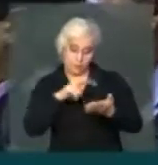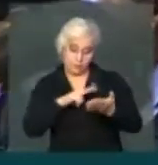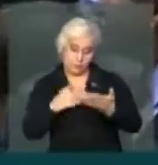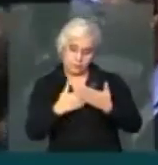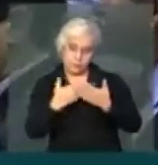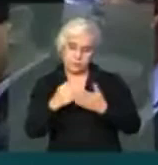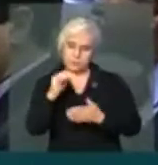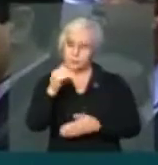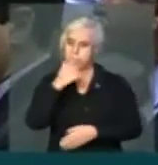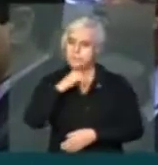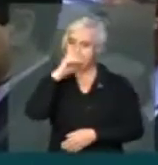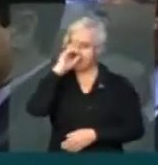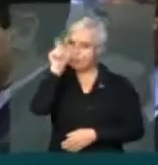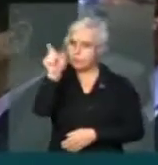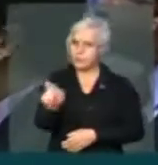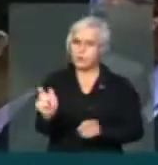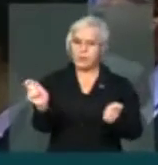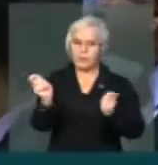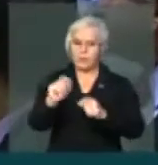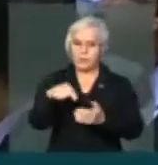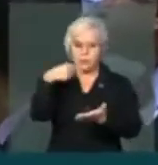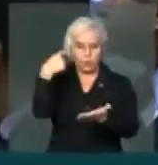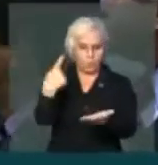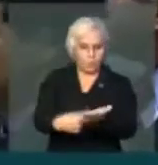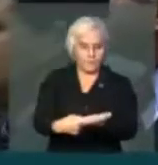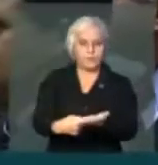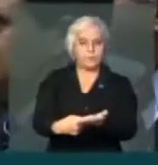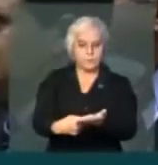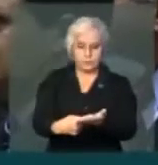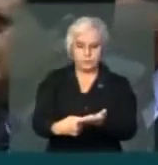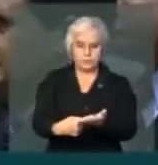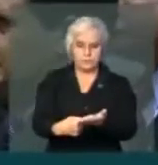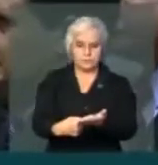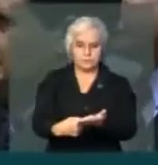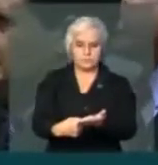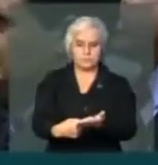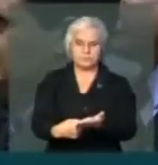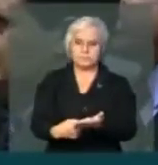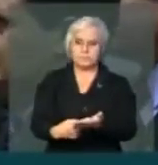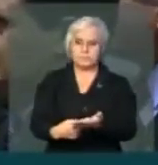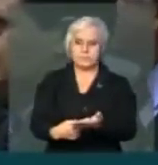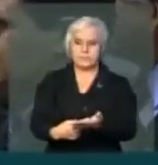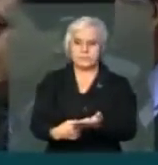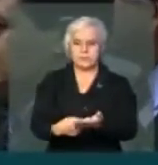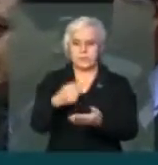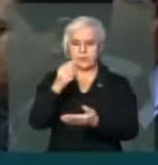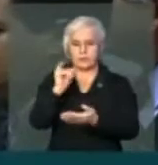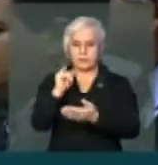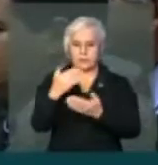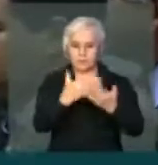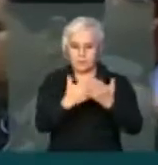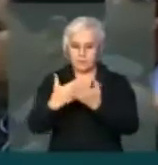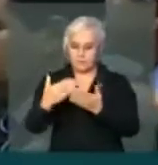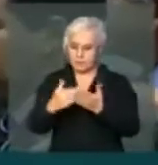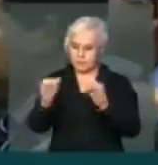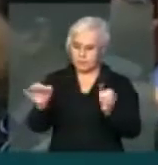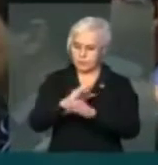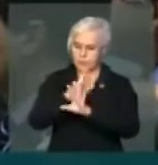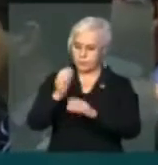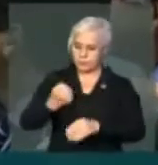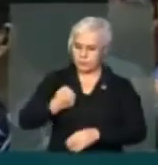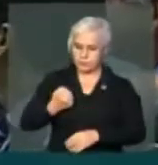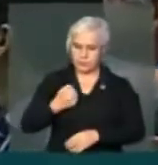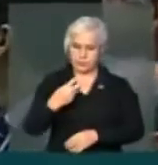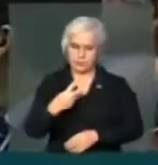Vossa Excelência pode se comprometer regimentalmente de que, uma vez apreciado 31, que o meu